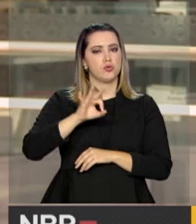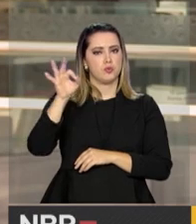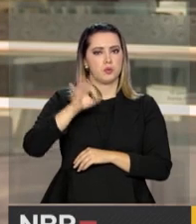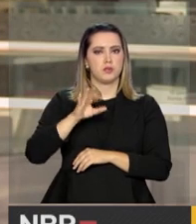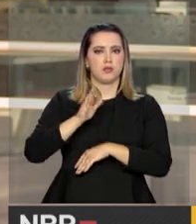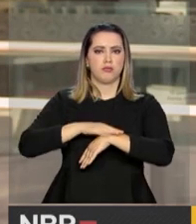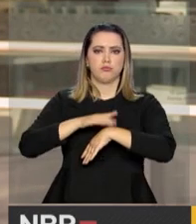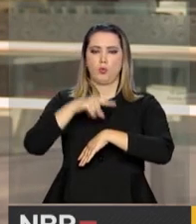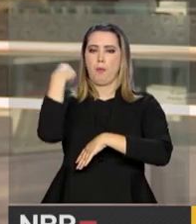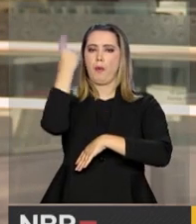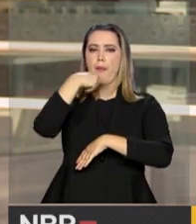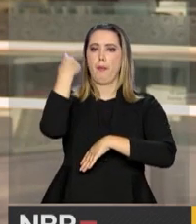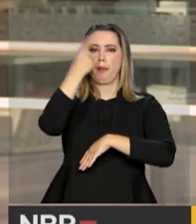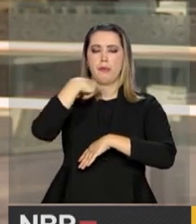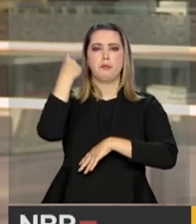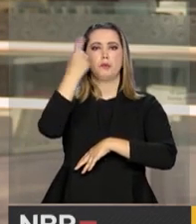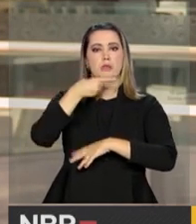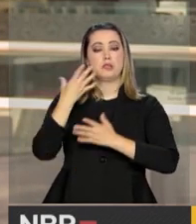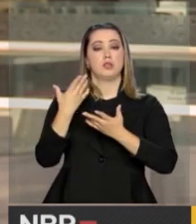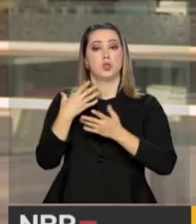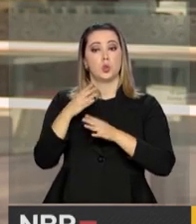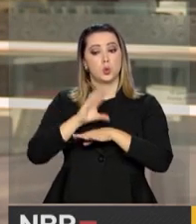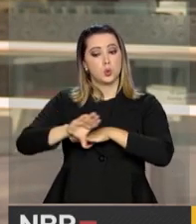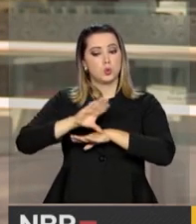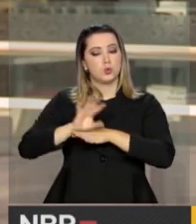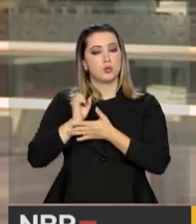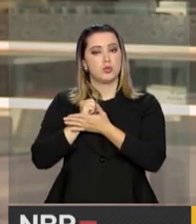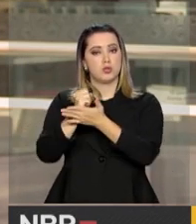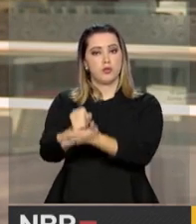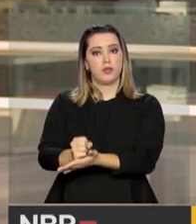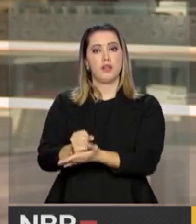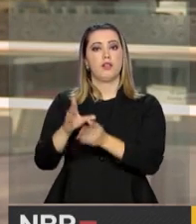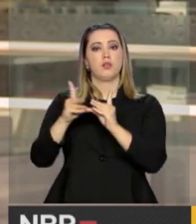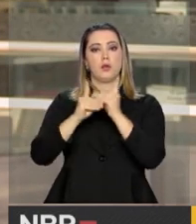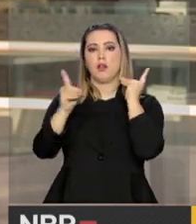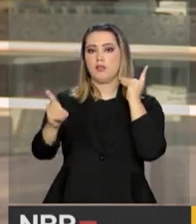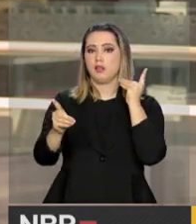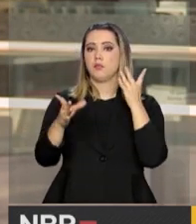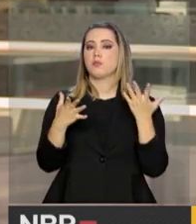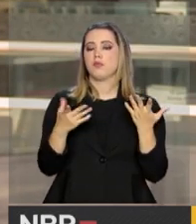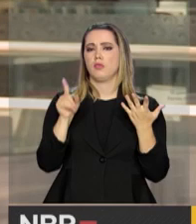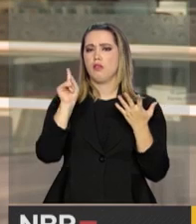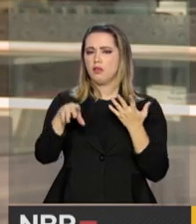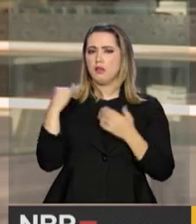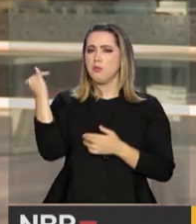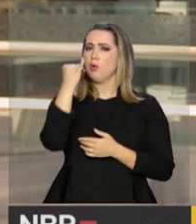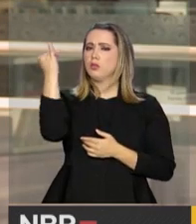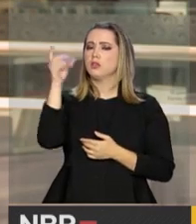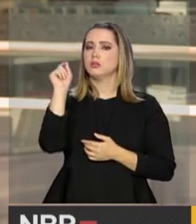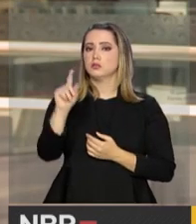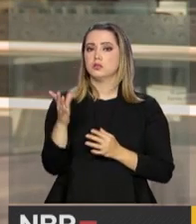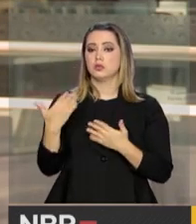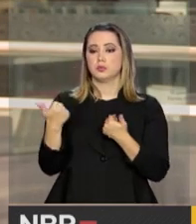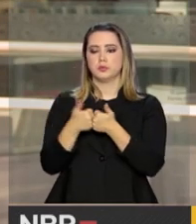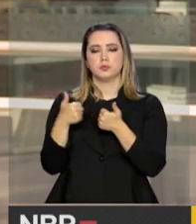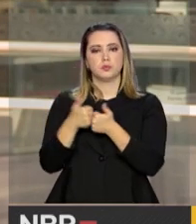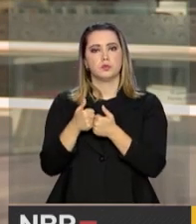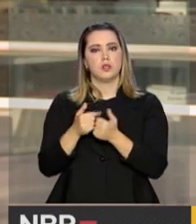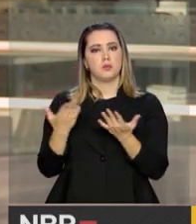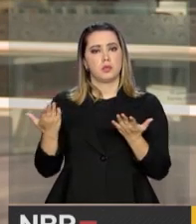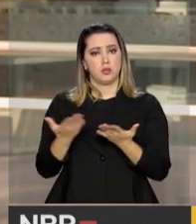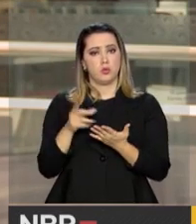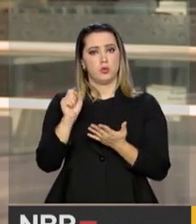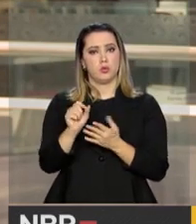horária dos cursos presenciais sejam ofertados à distância. E isso é fundamental para a aproximação da